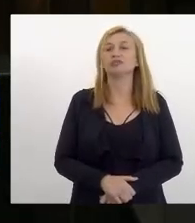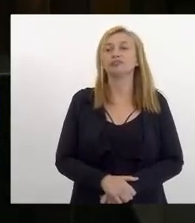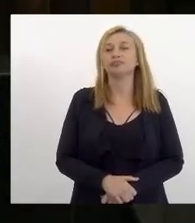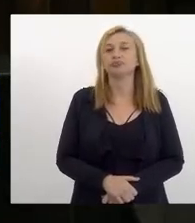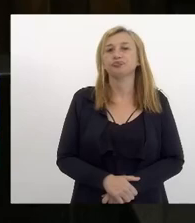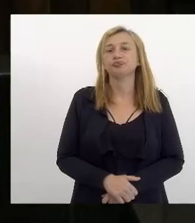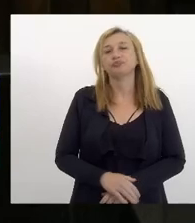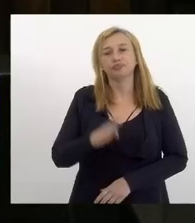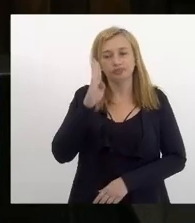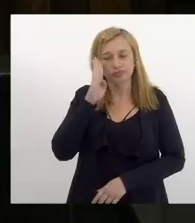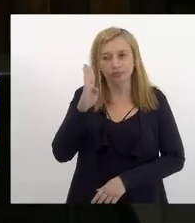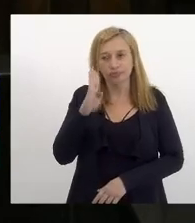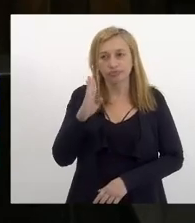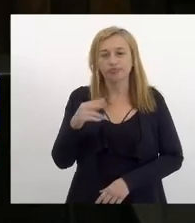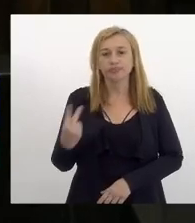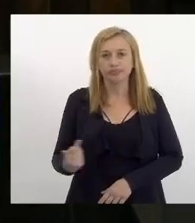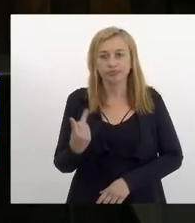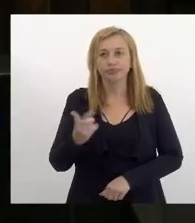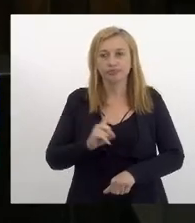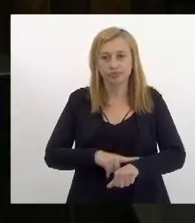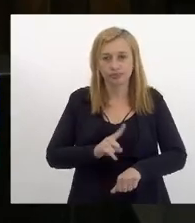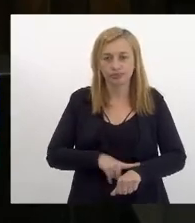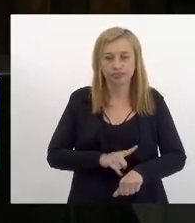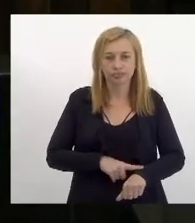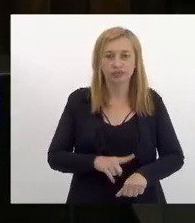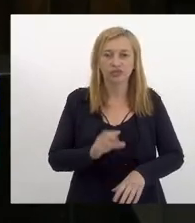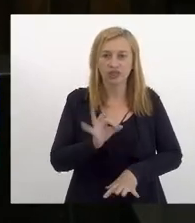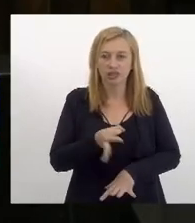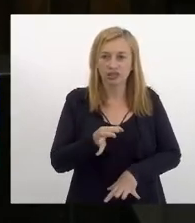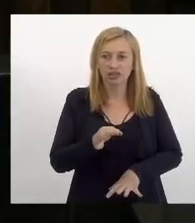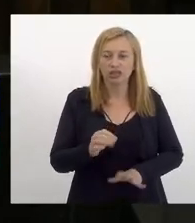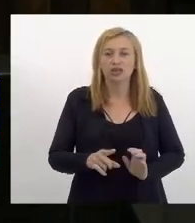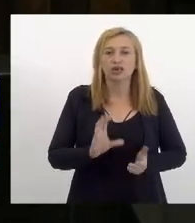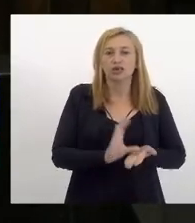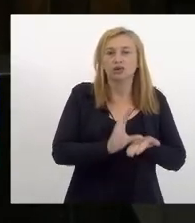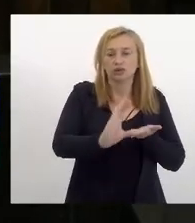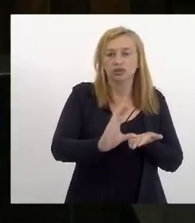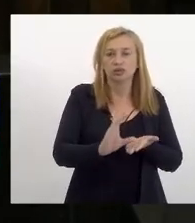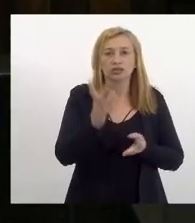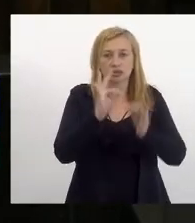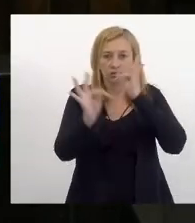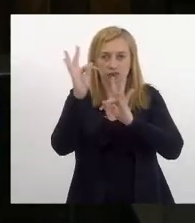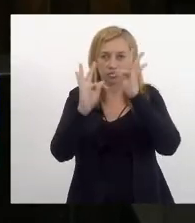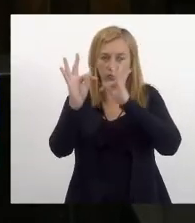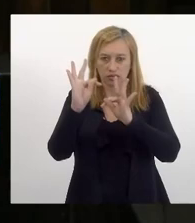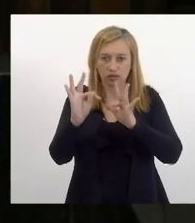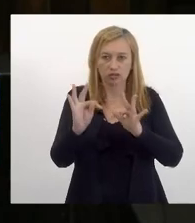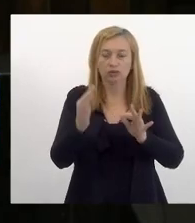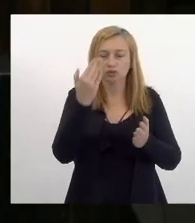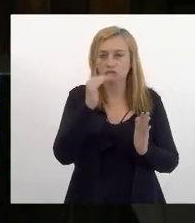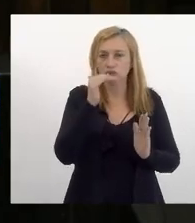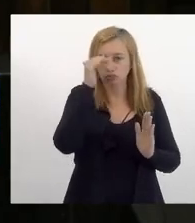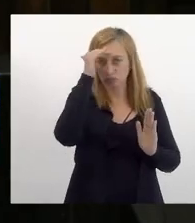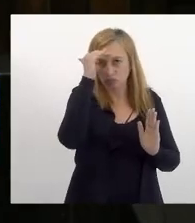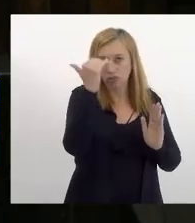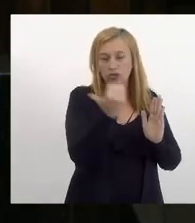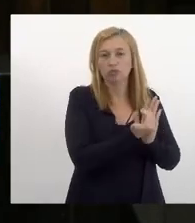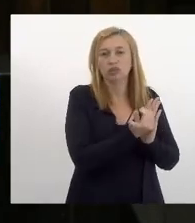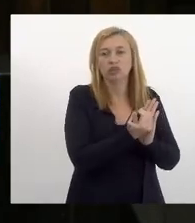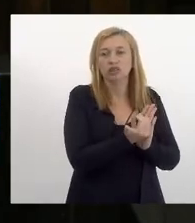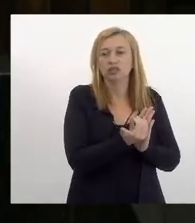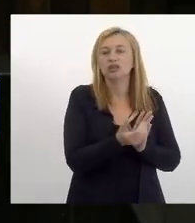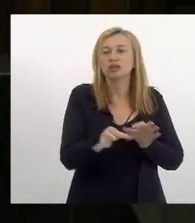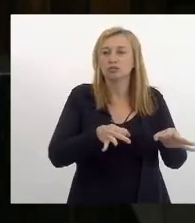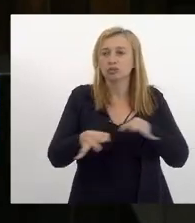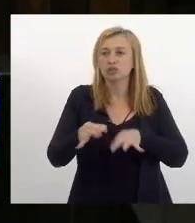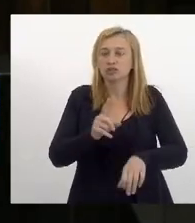como prioridade para esse momento a garantia do auxílio tecnológico e o cumprimento do plano de cargos